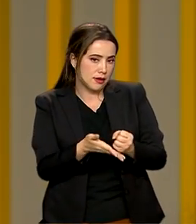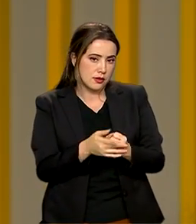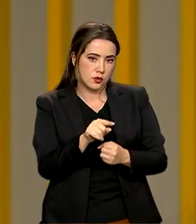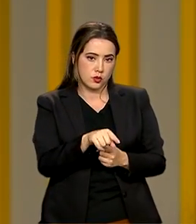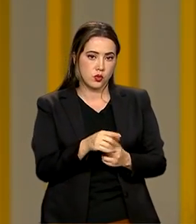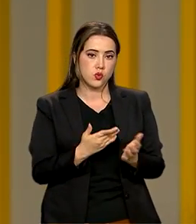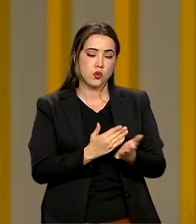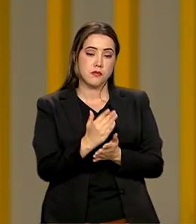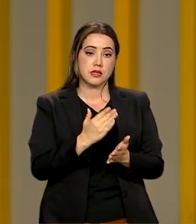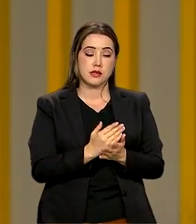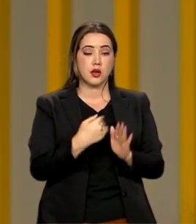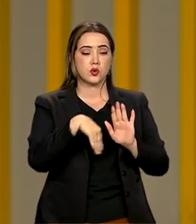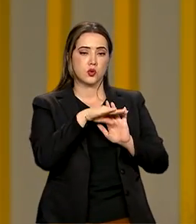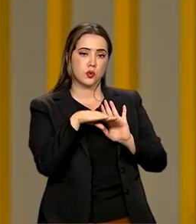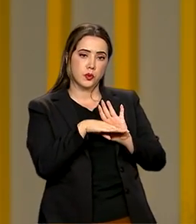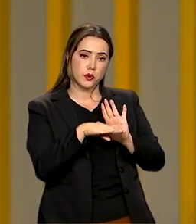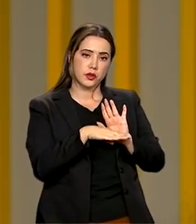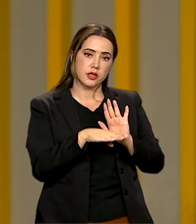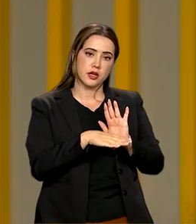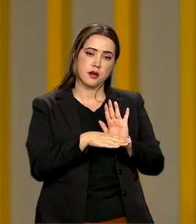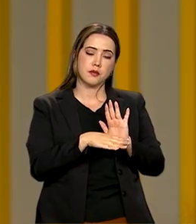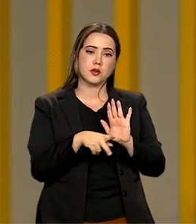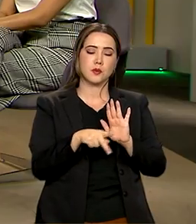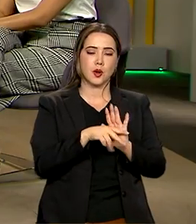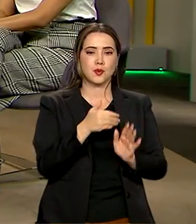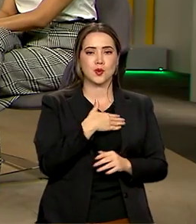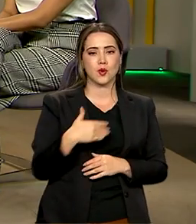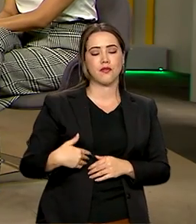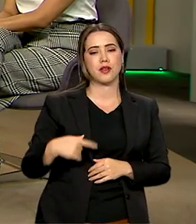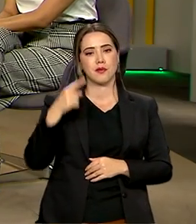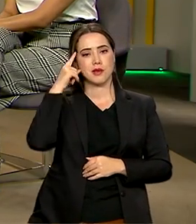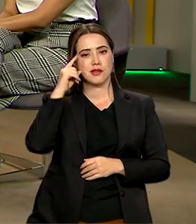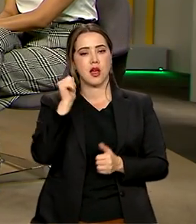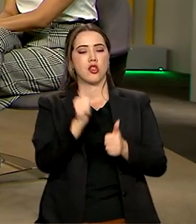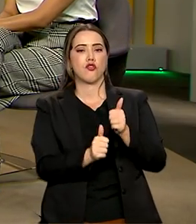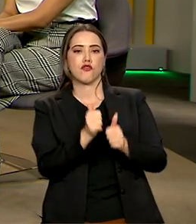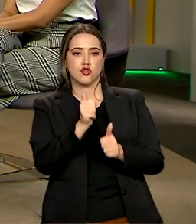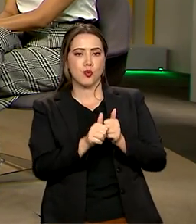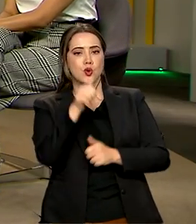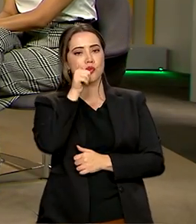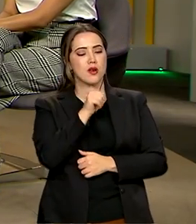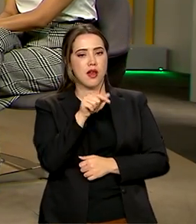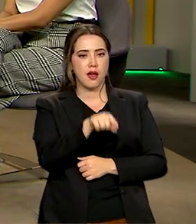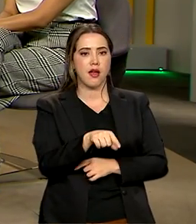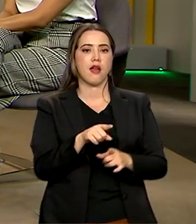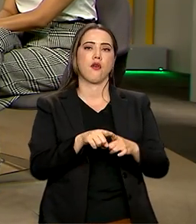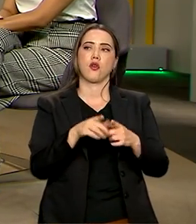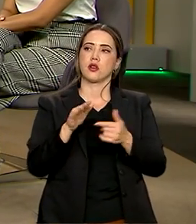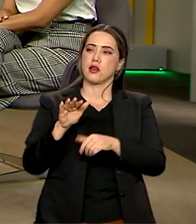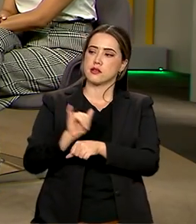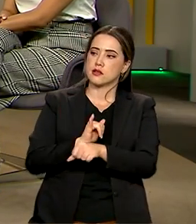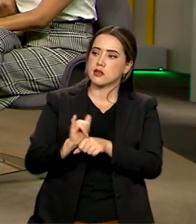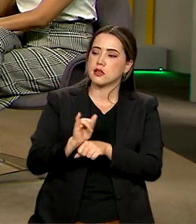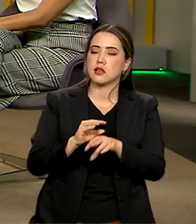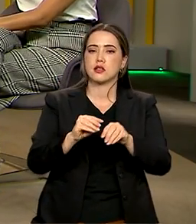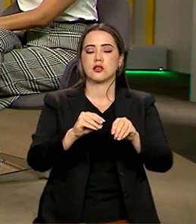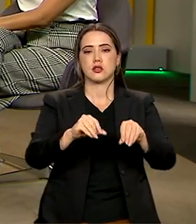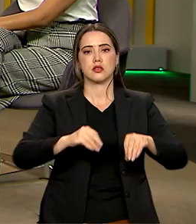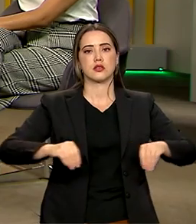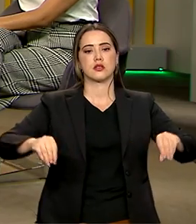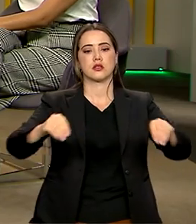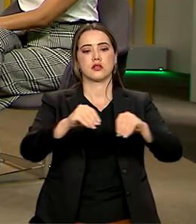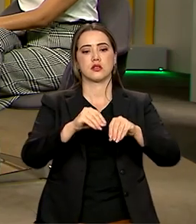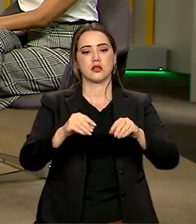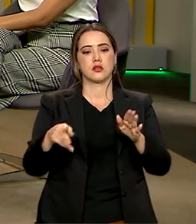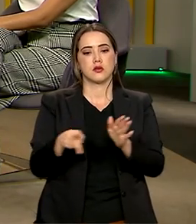programas públicos, introduzir futebol feminino nas estratégias territoriais do Ministério. E lançar,